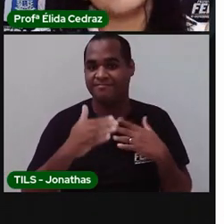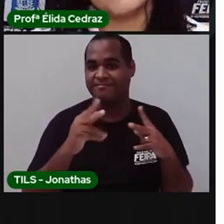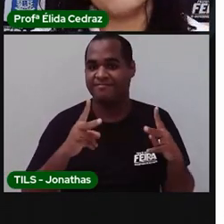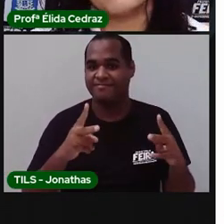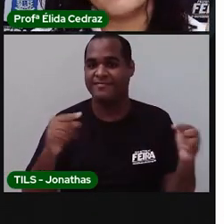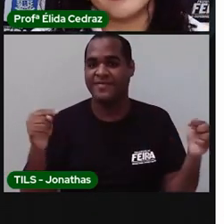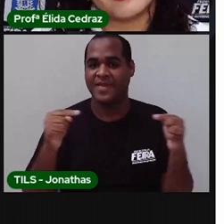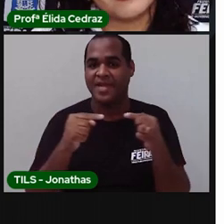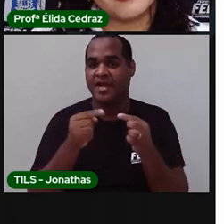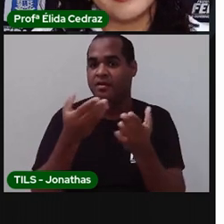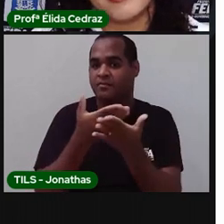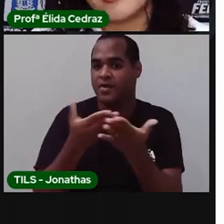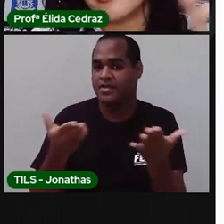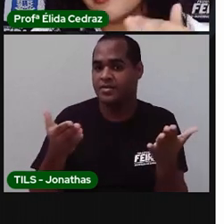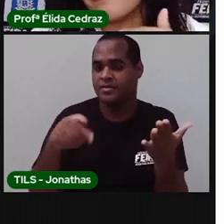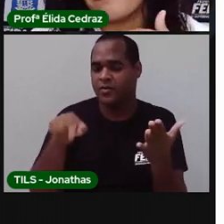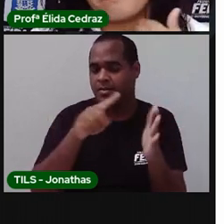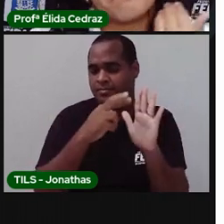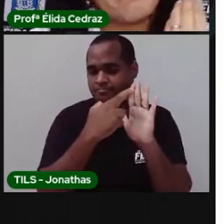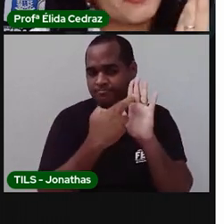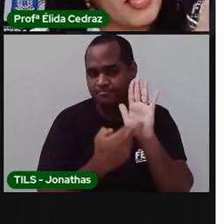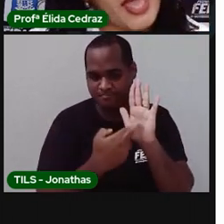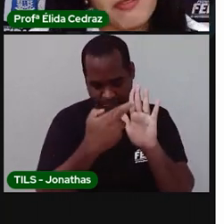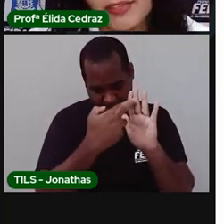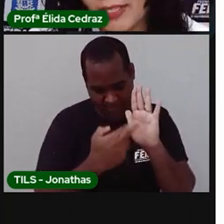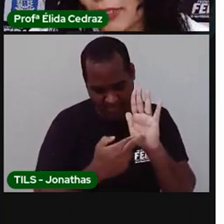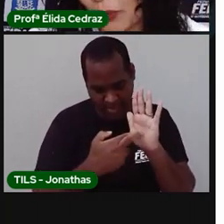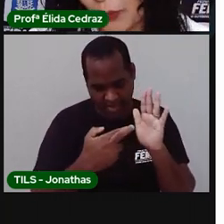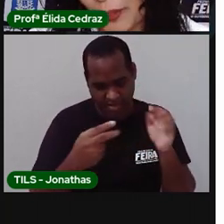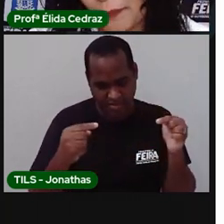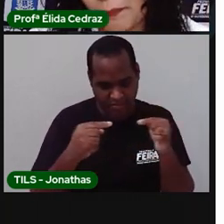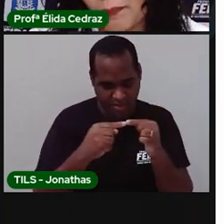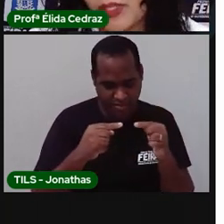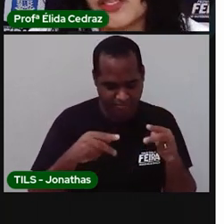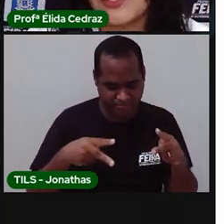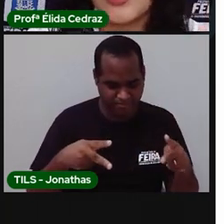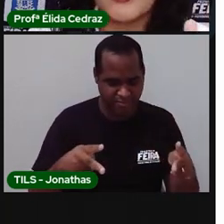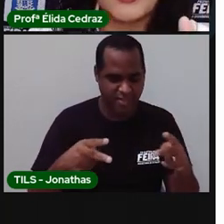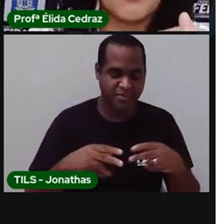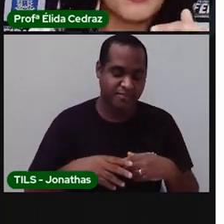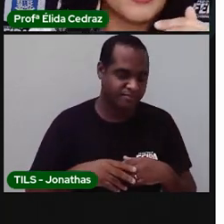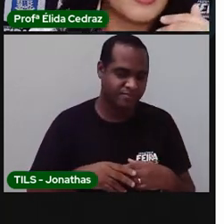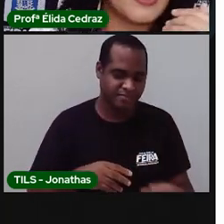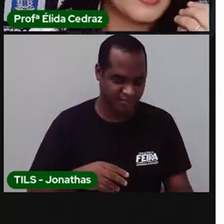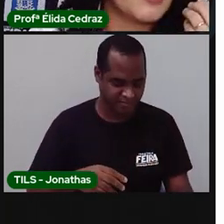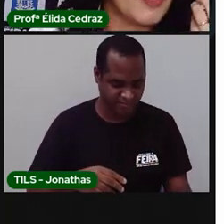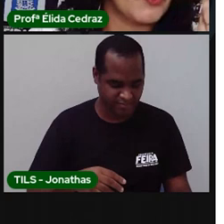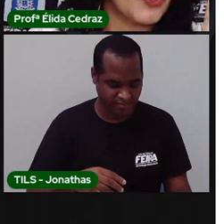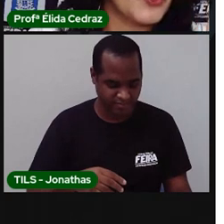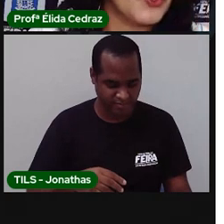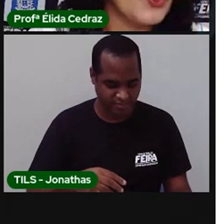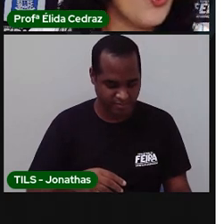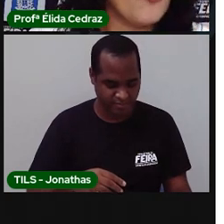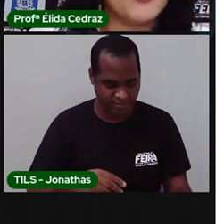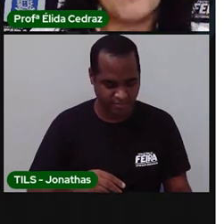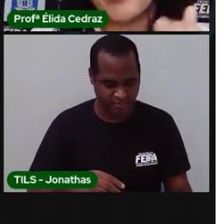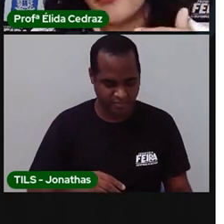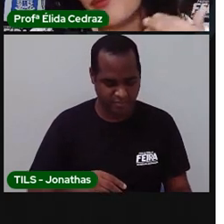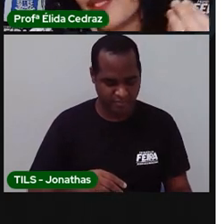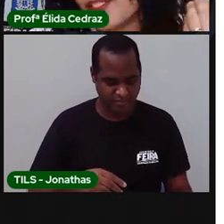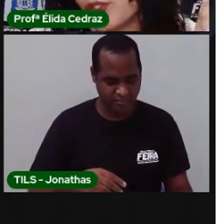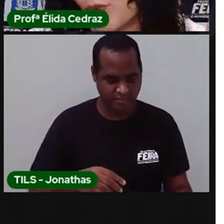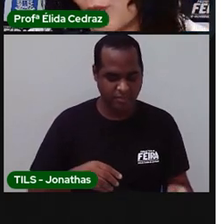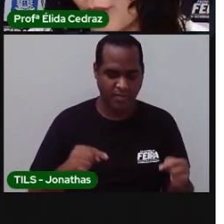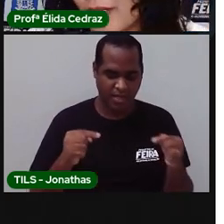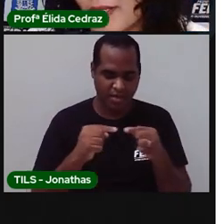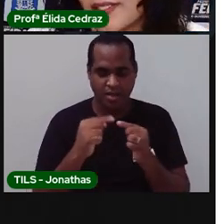precisamos das letrinhas a vida toda. Nós usamos as letras para o nosso nome. Para